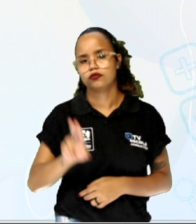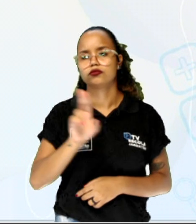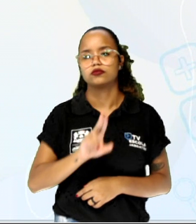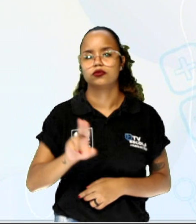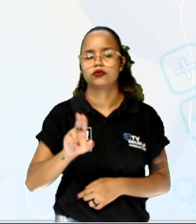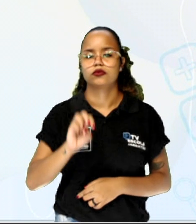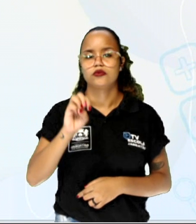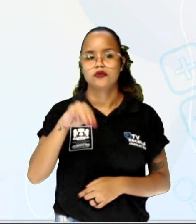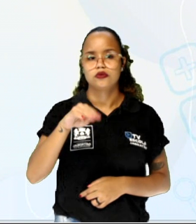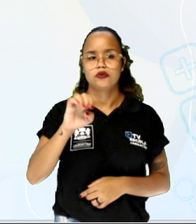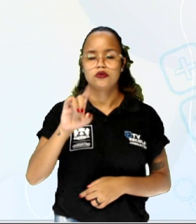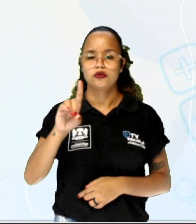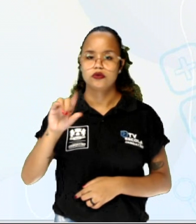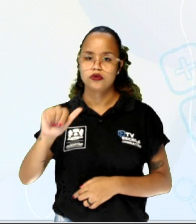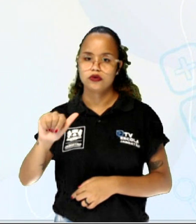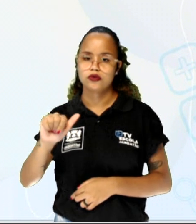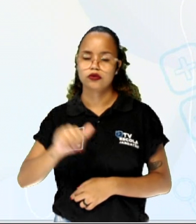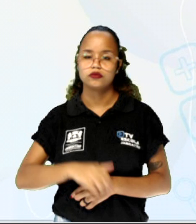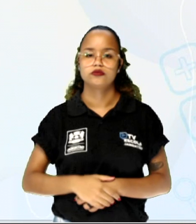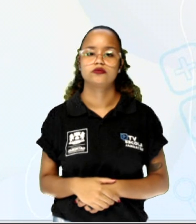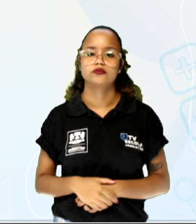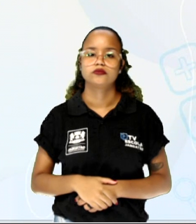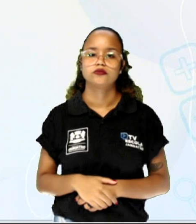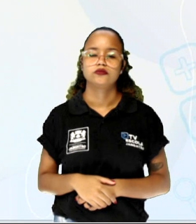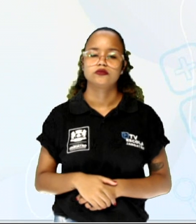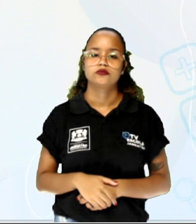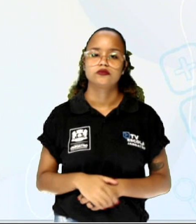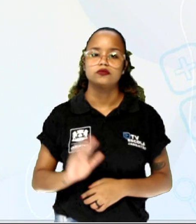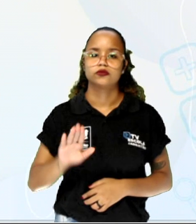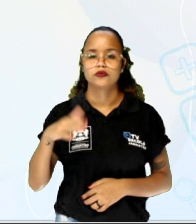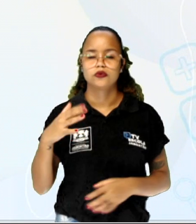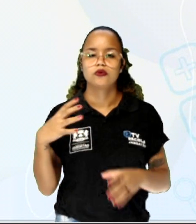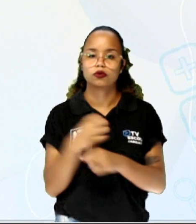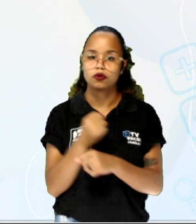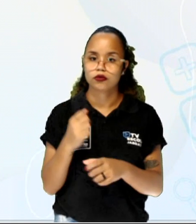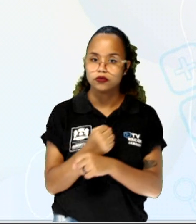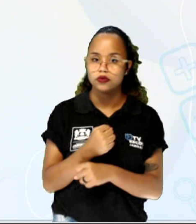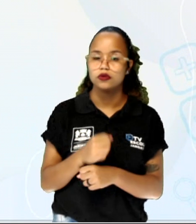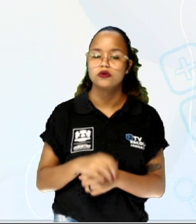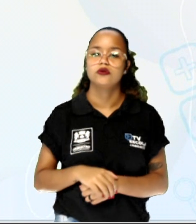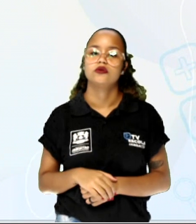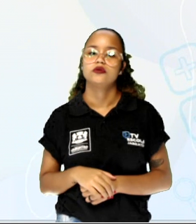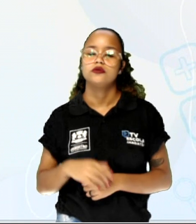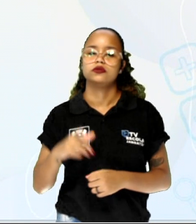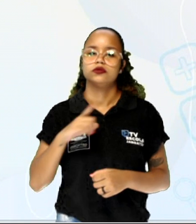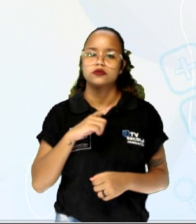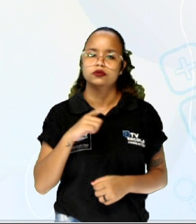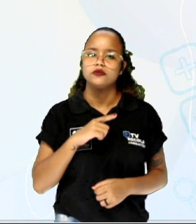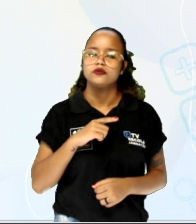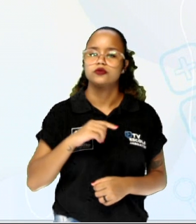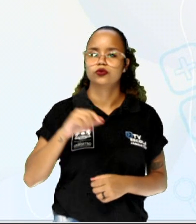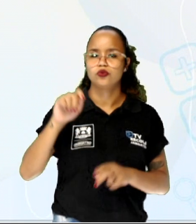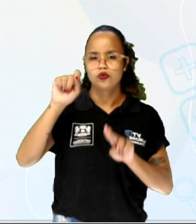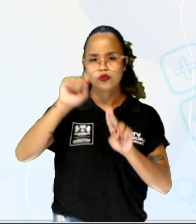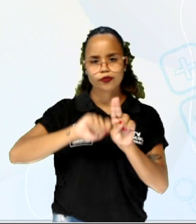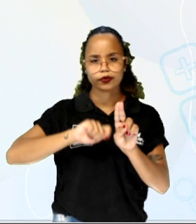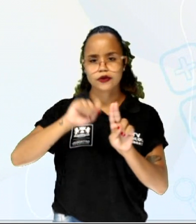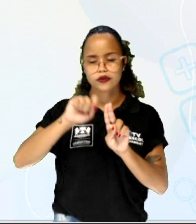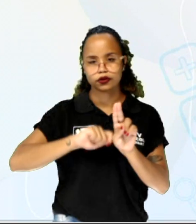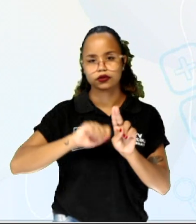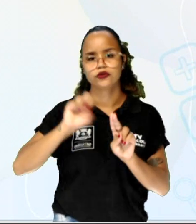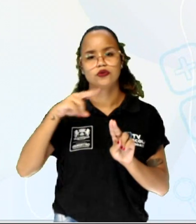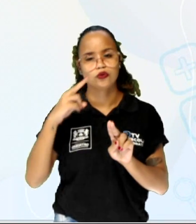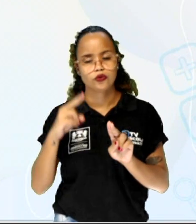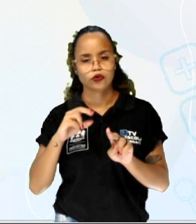A média, né? cálculo da média é quando a gente vai calcular as notas, né? Para descobrir a média do bimestre, a média anual na escola, né?